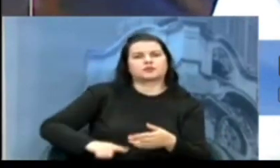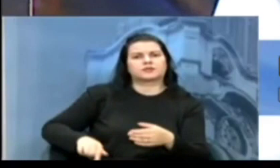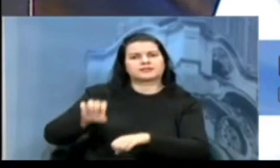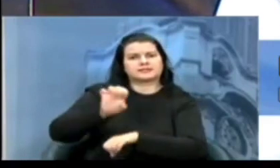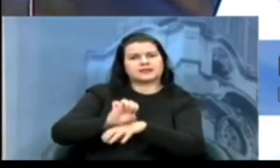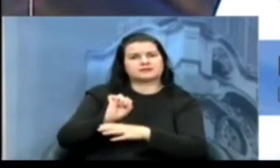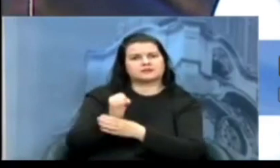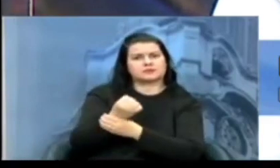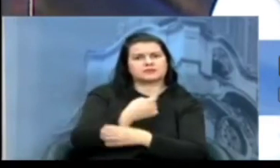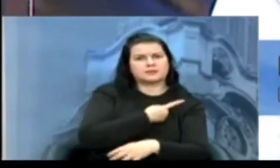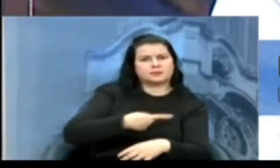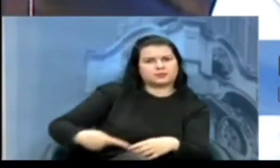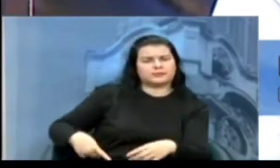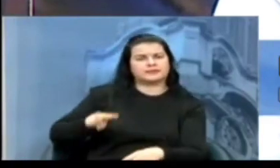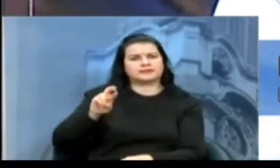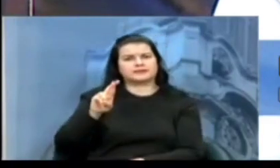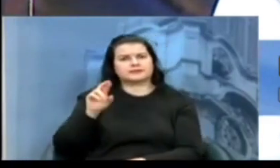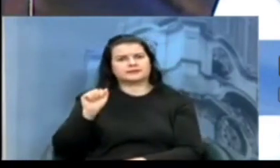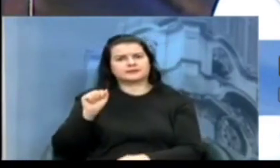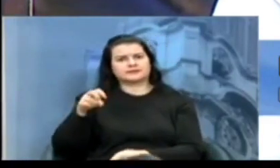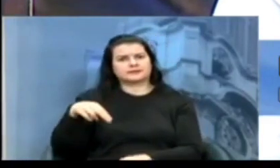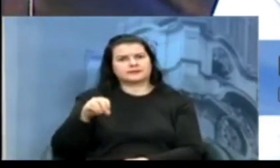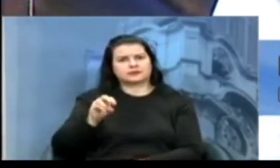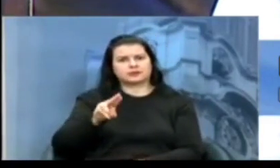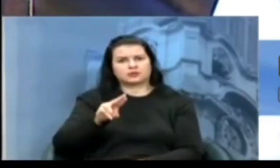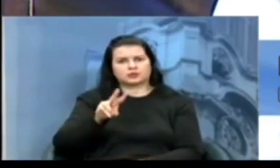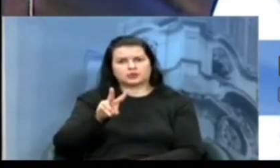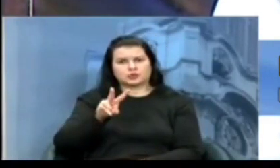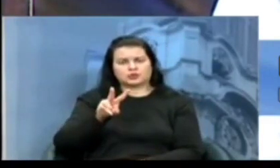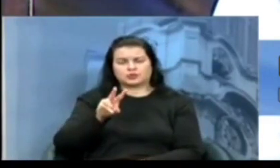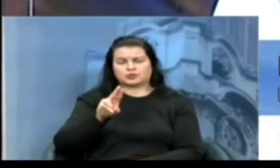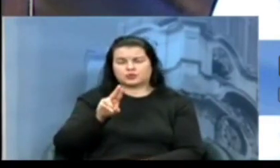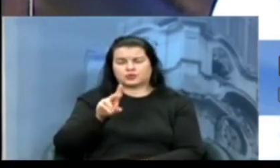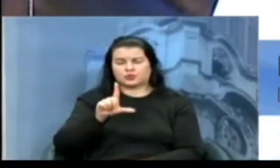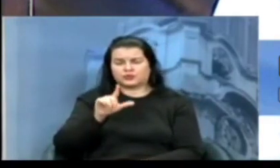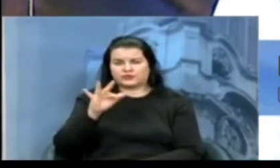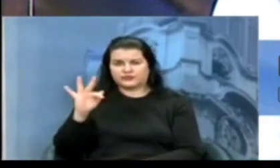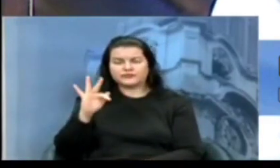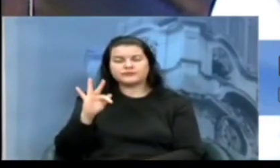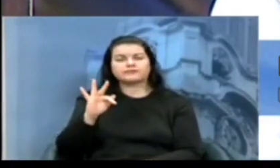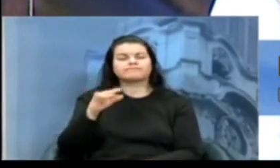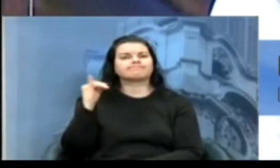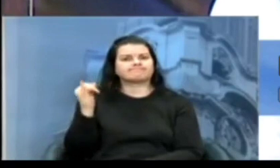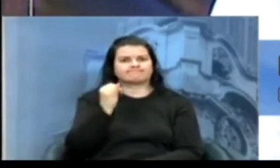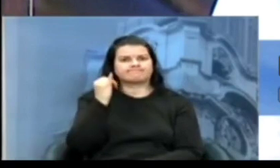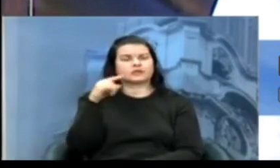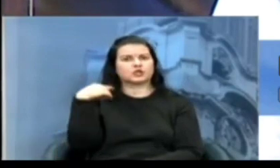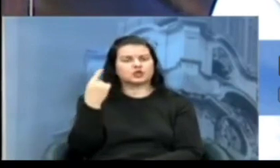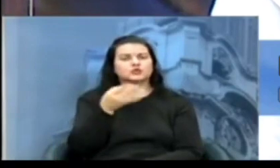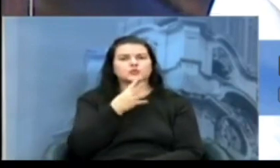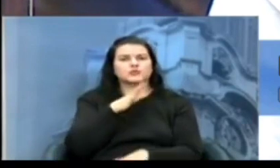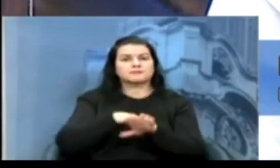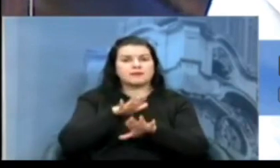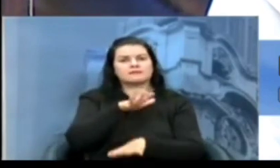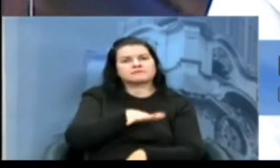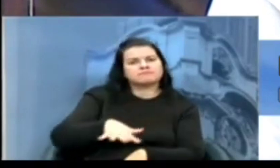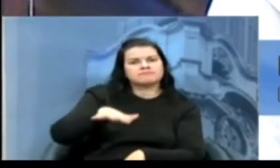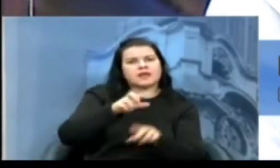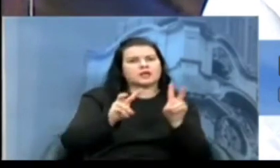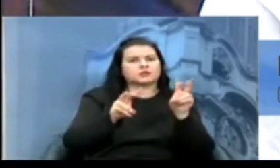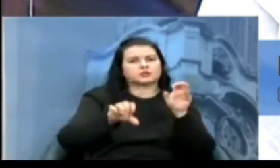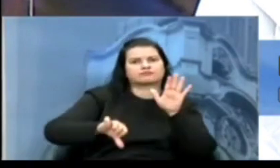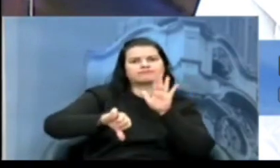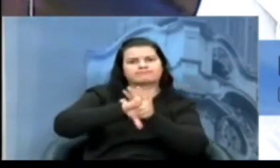a partir da necessidade de se especializar ainda mais à investigação do crime de homicídio, frente ao crescimento desse